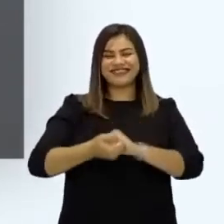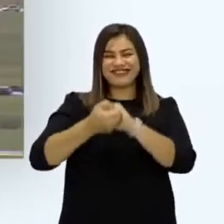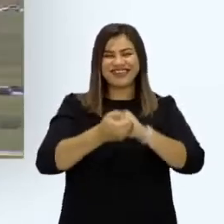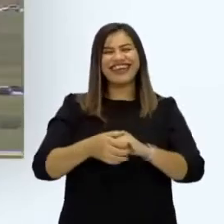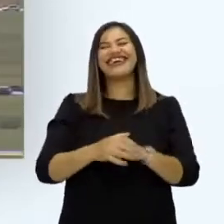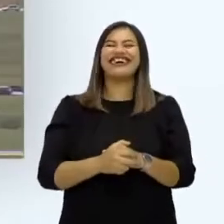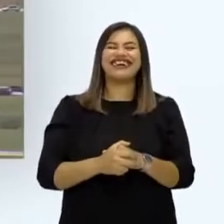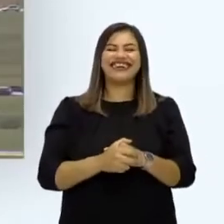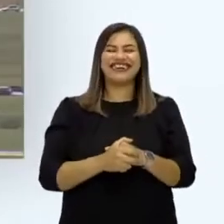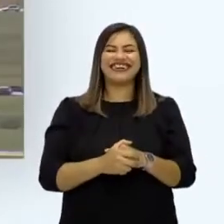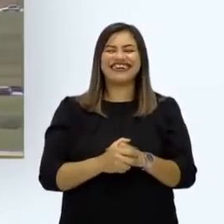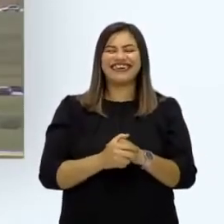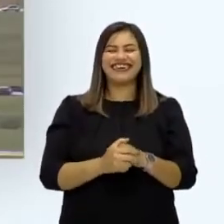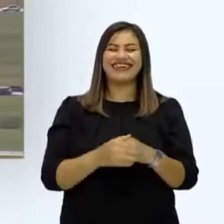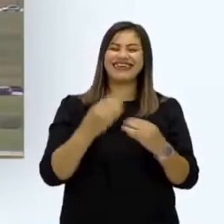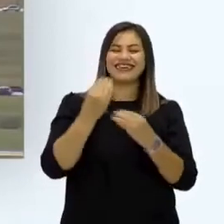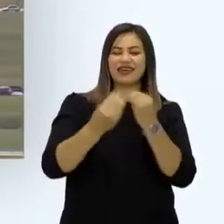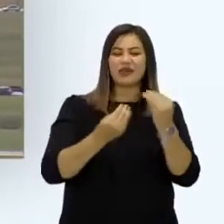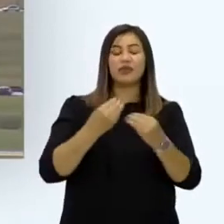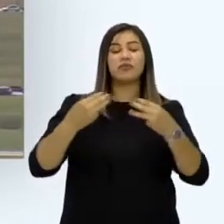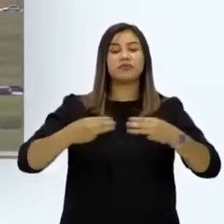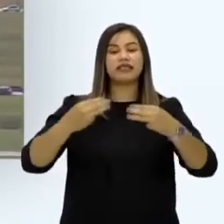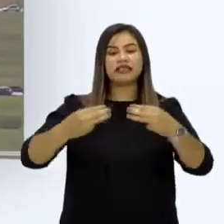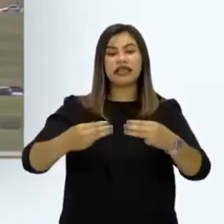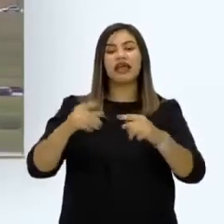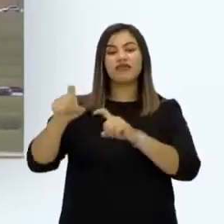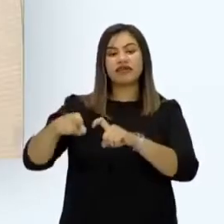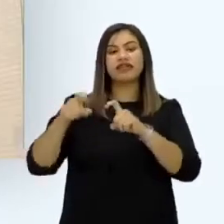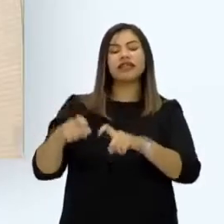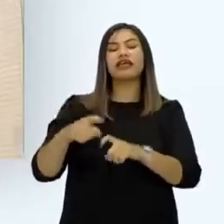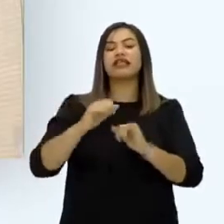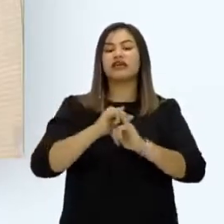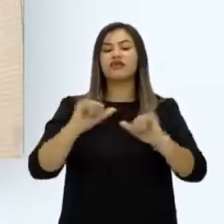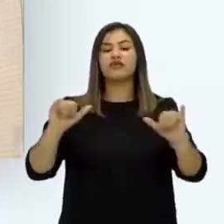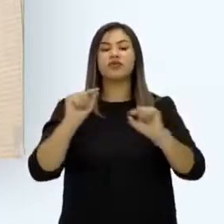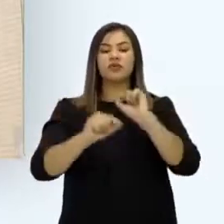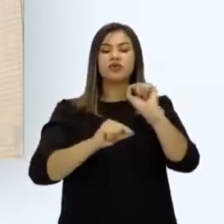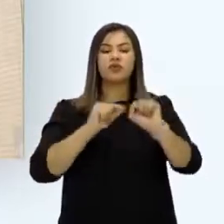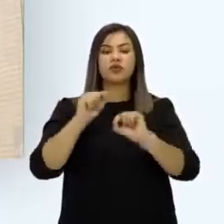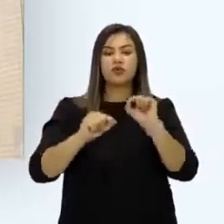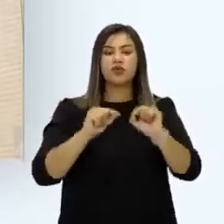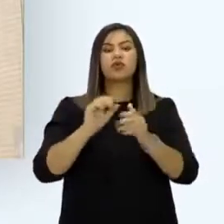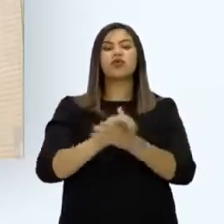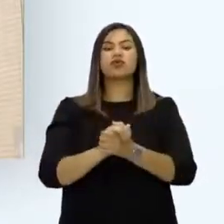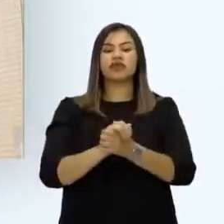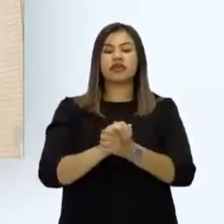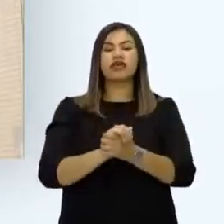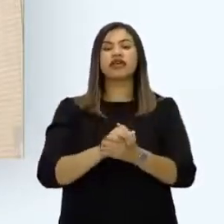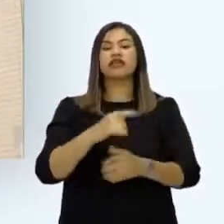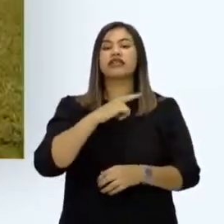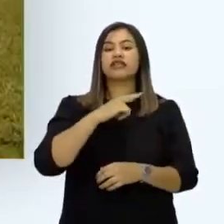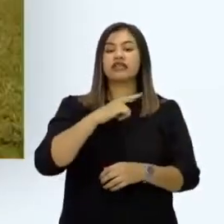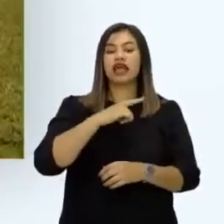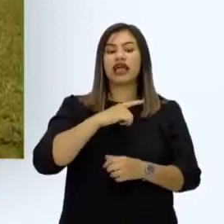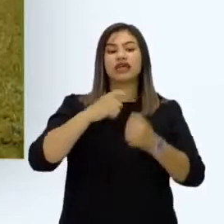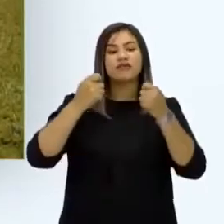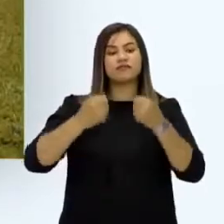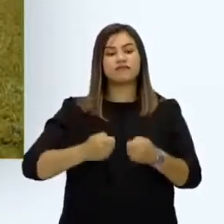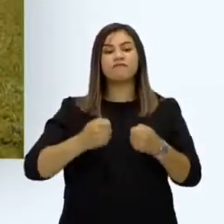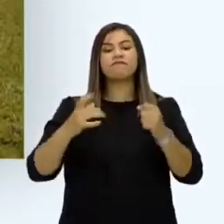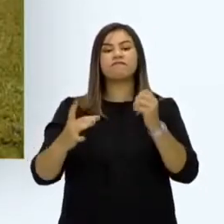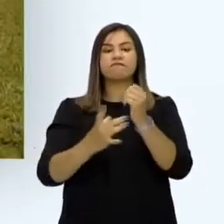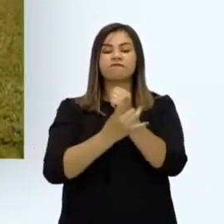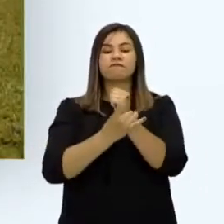Brasil. No meio da tarde, o Ministério da Fazenda divulgou nota afirmando que a situação do Brasil é de solidez e segurança